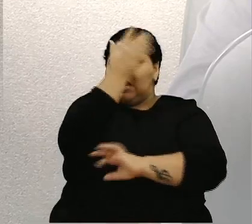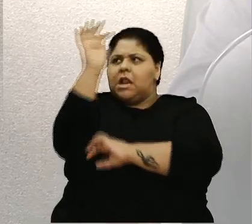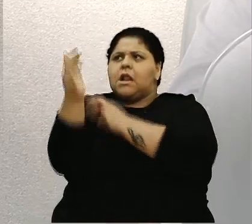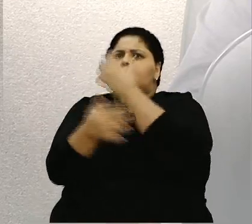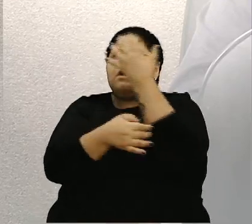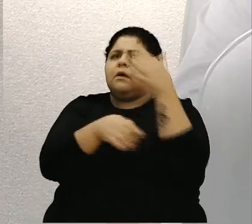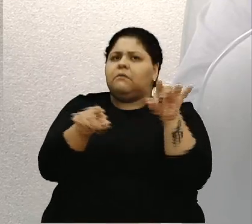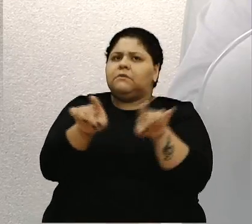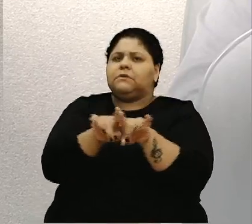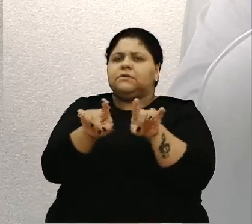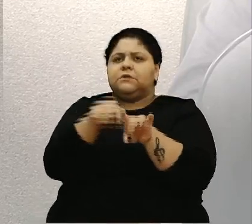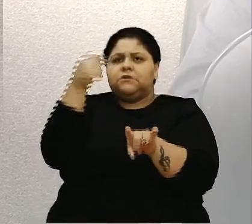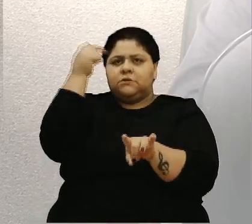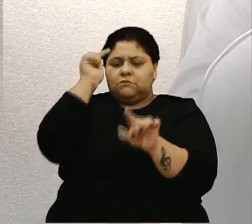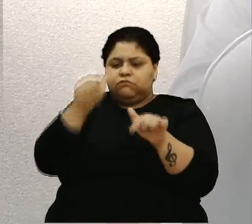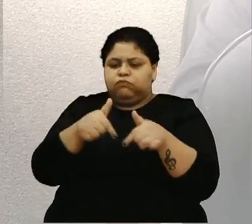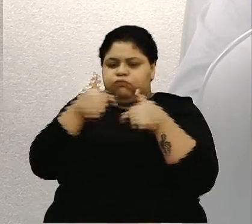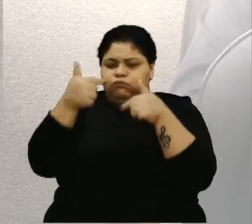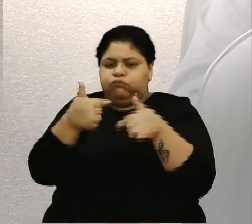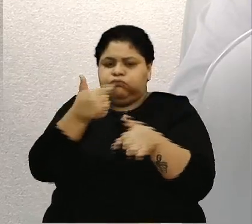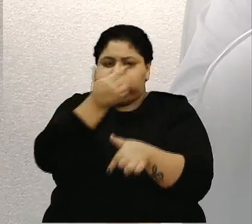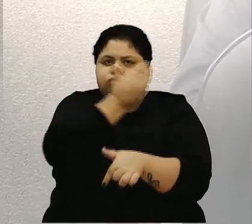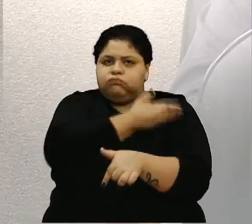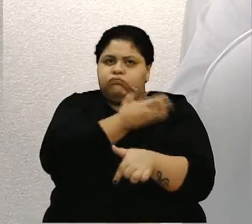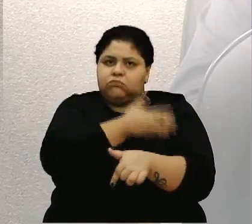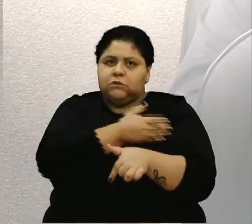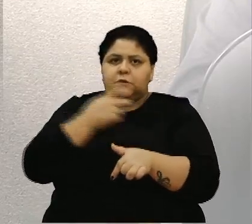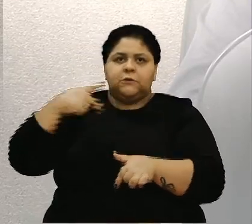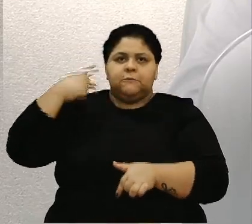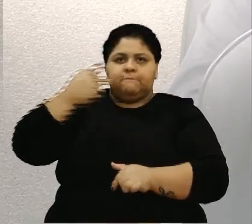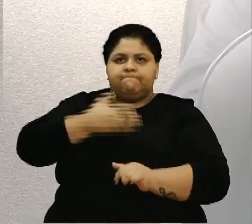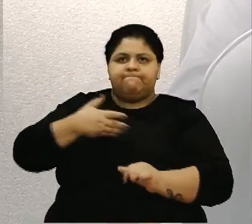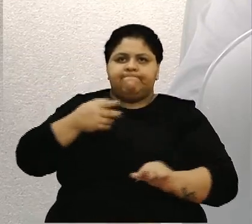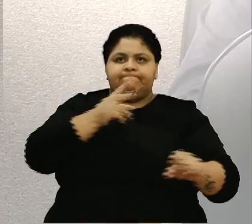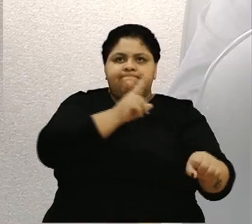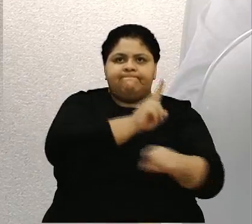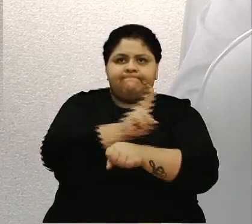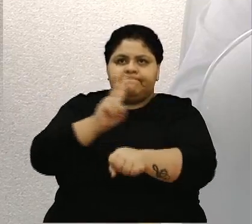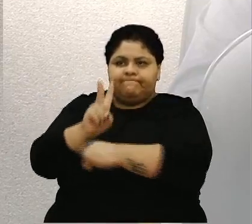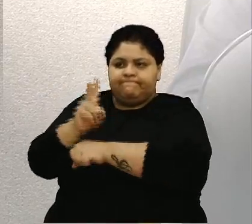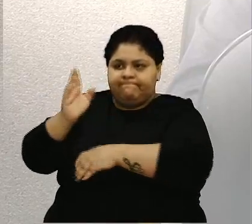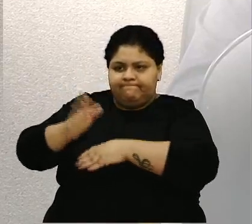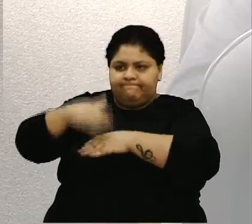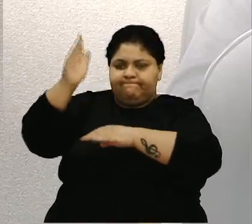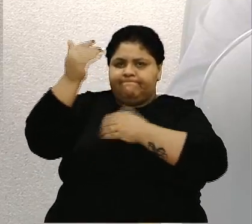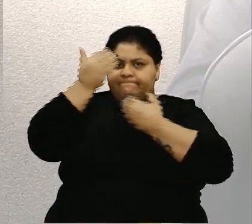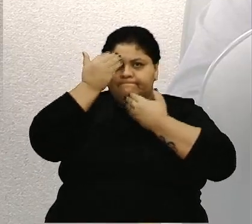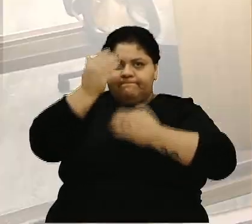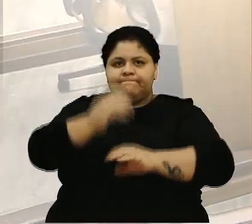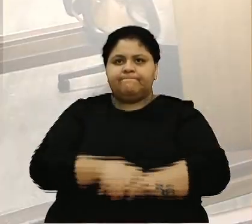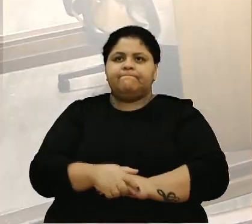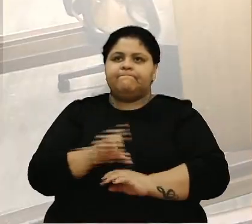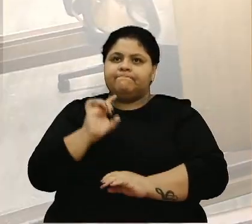também pense em ações práticas e políticas públicas para proteger e preservar cada vez mais. Muito obrigada, era isso. Obrigada. Obrigada.